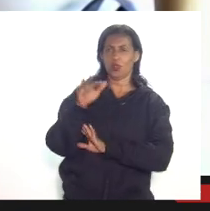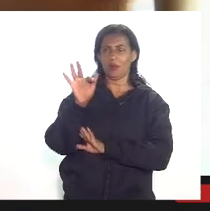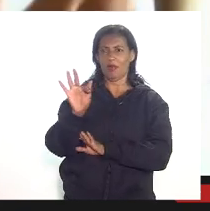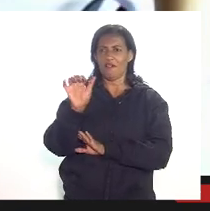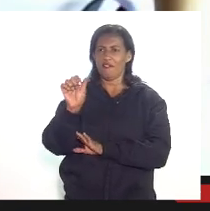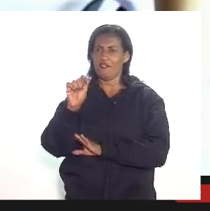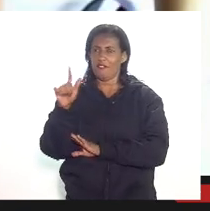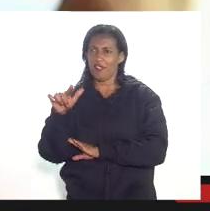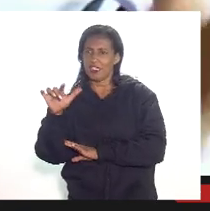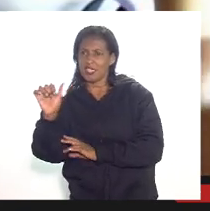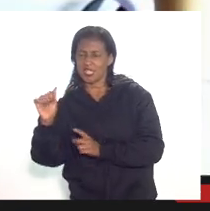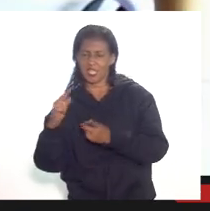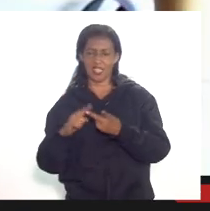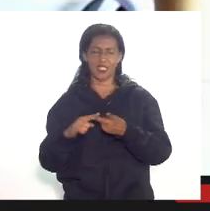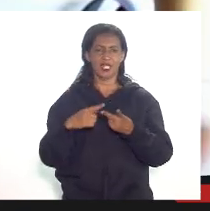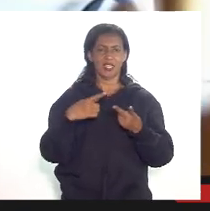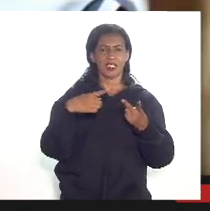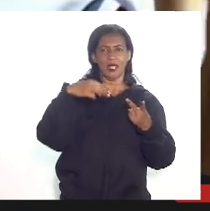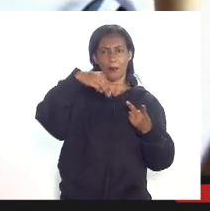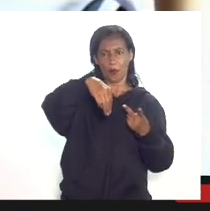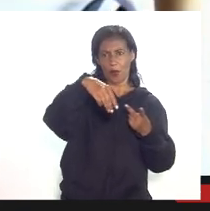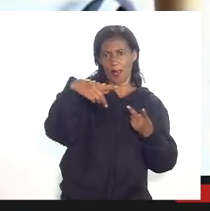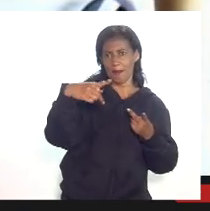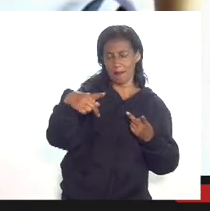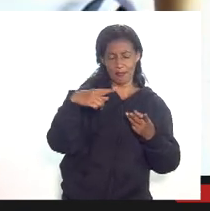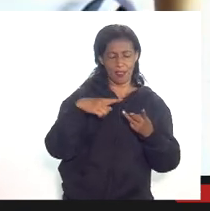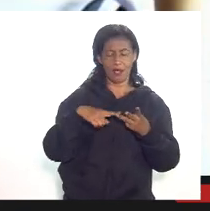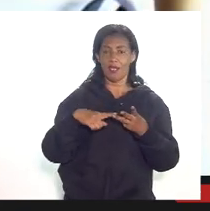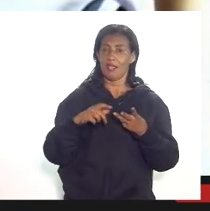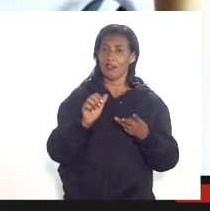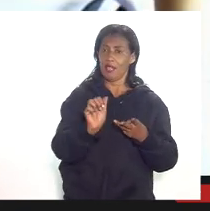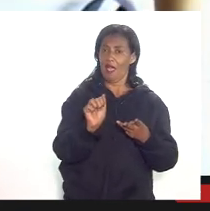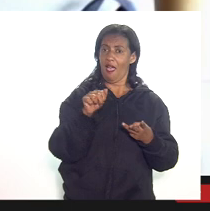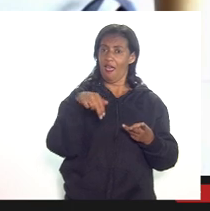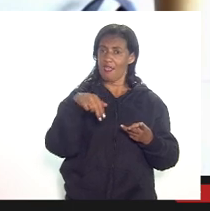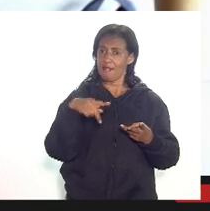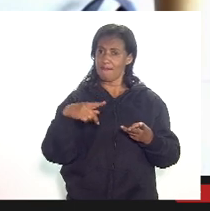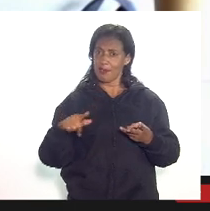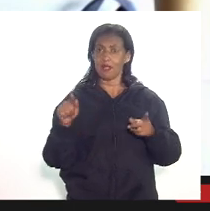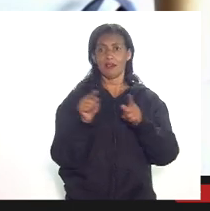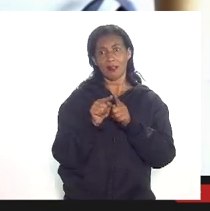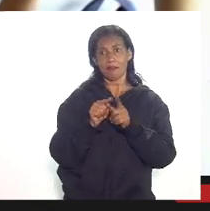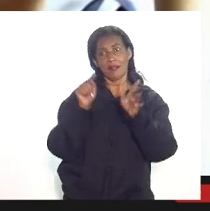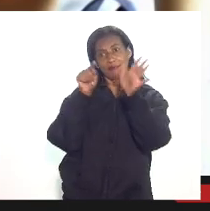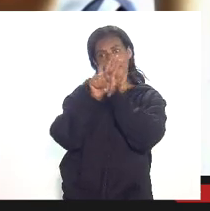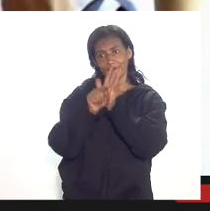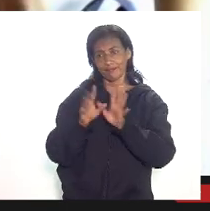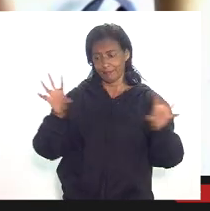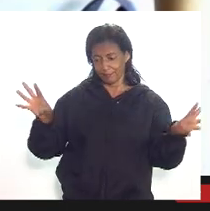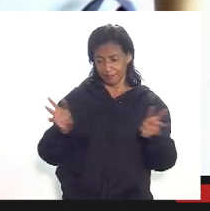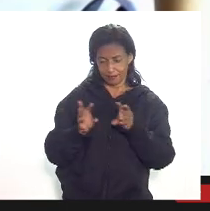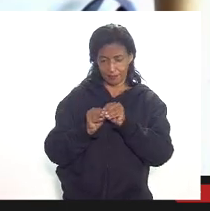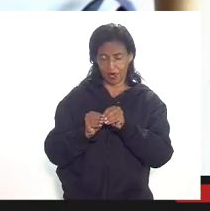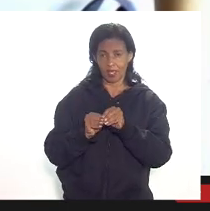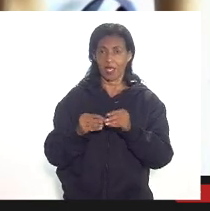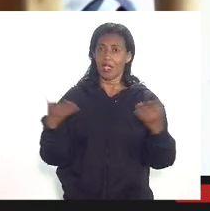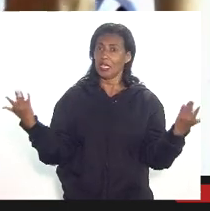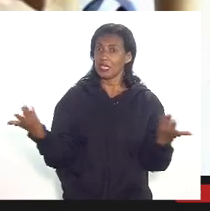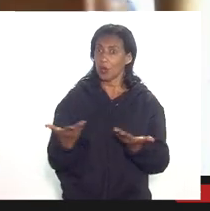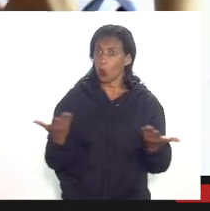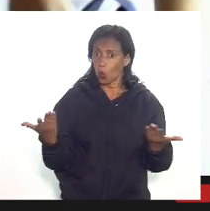e tenho perguntas para a nossa ANP então hoje